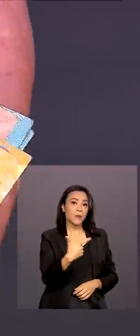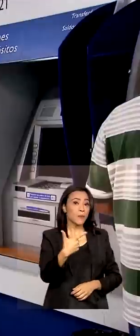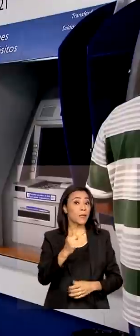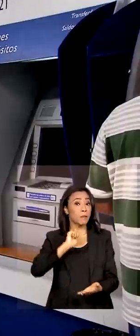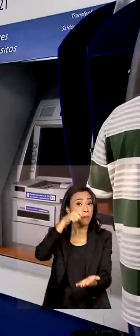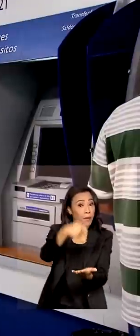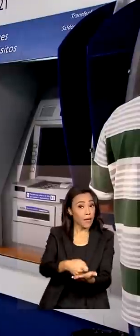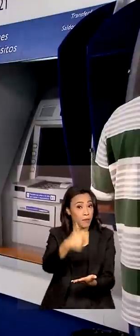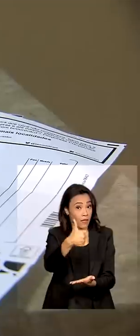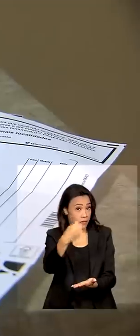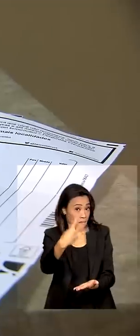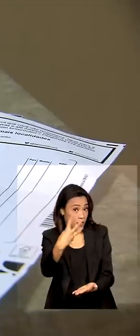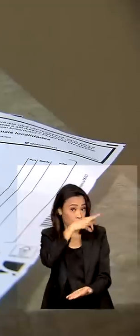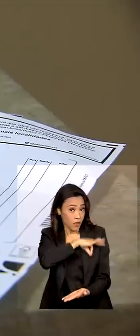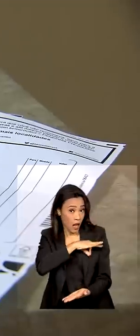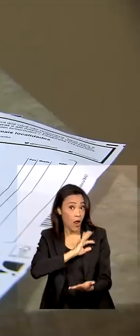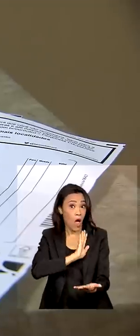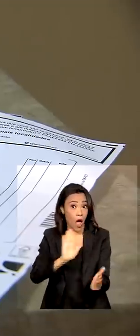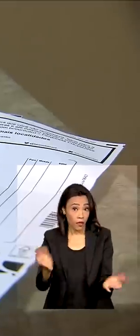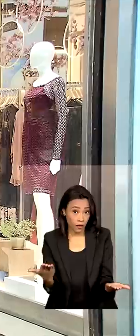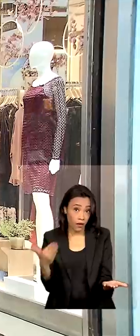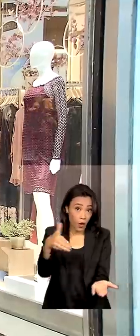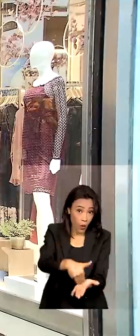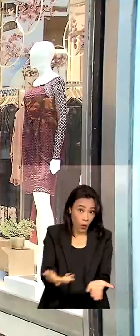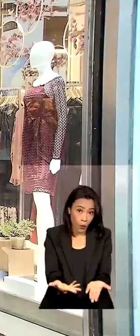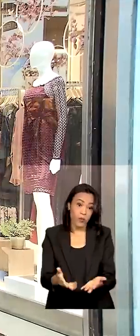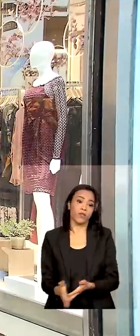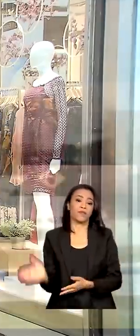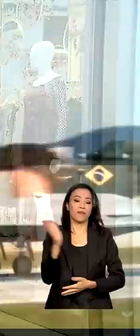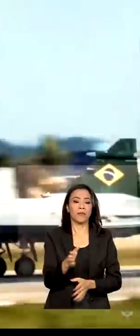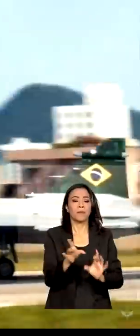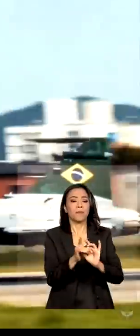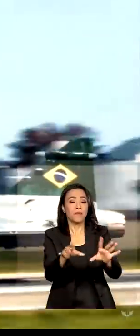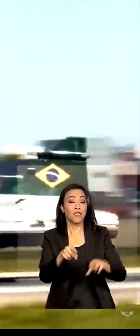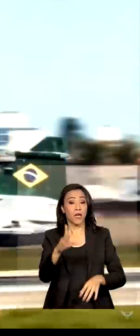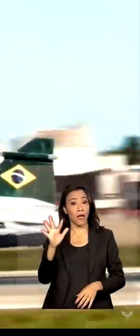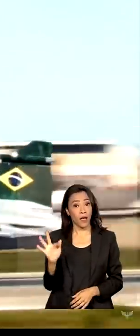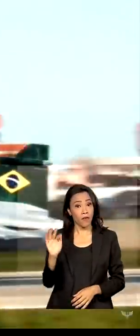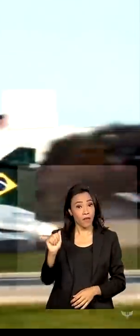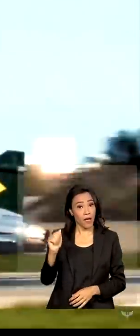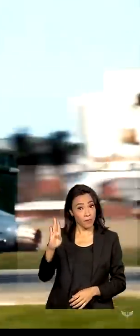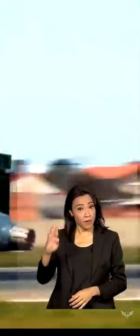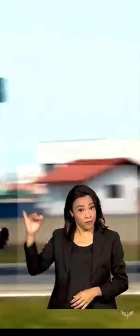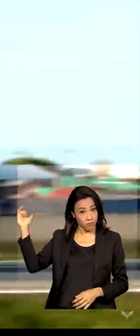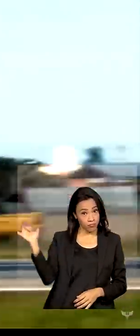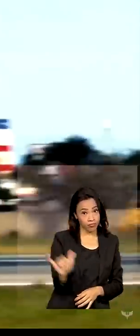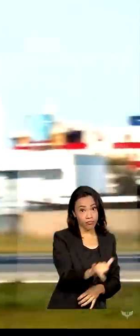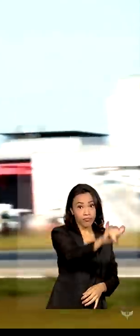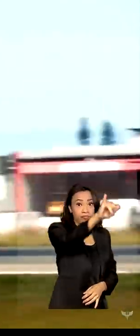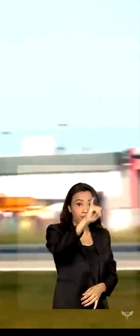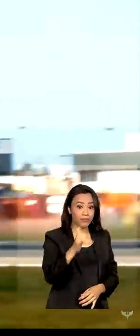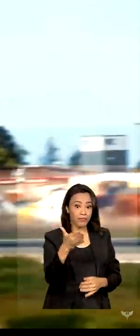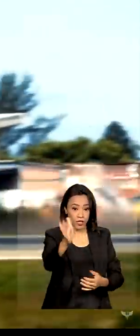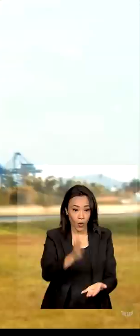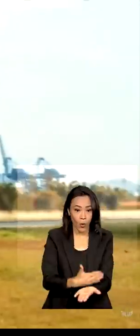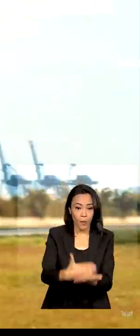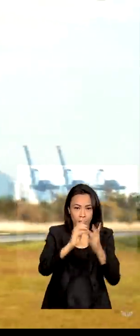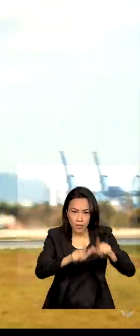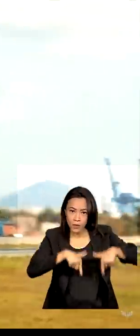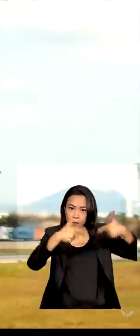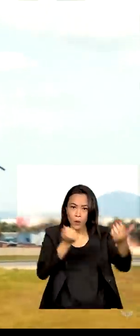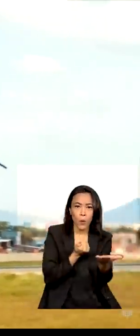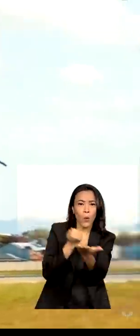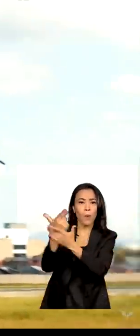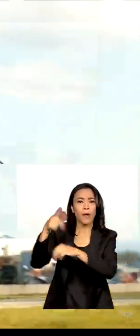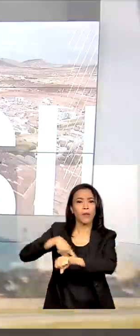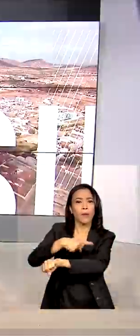deve ser paga até hoje. Decolagem autorizada. FAB inicia a operação dos caças Gripen comprados